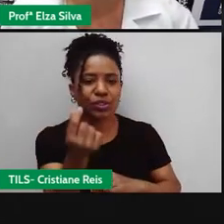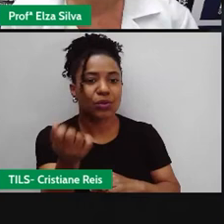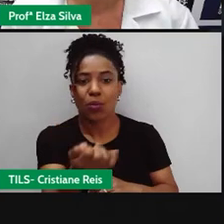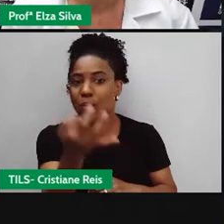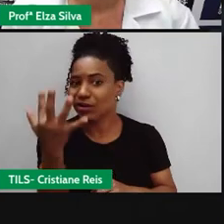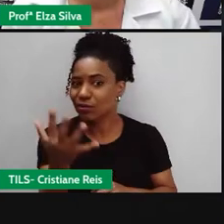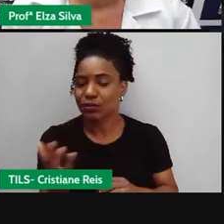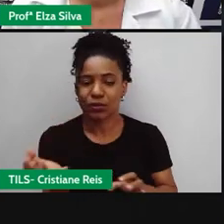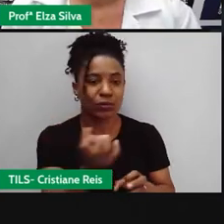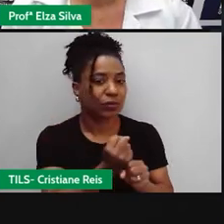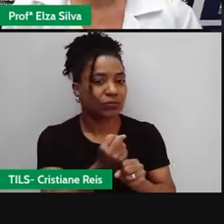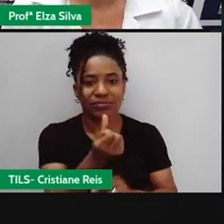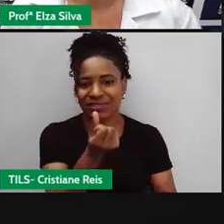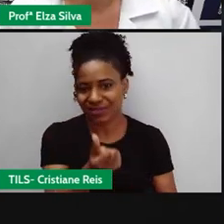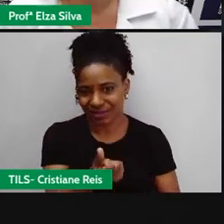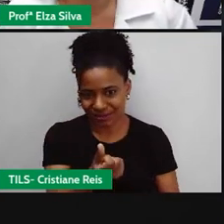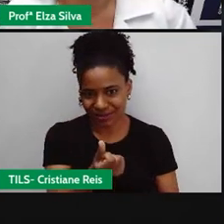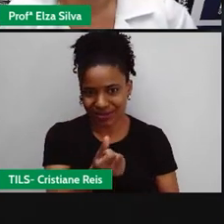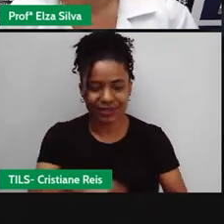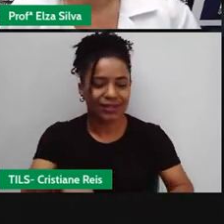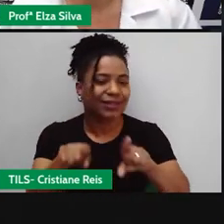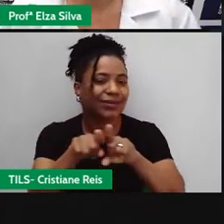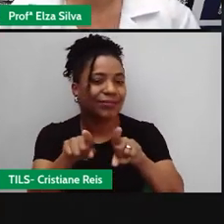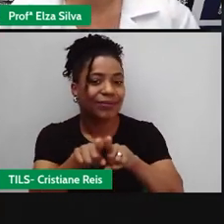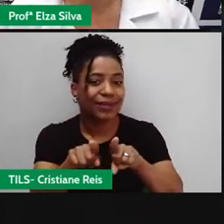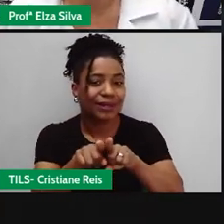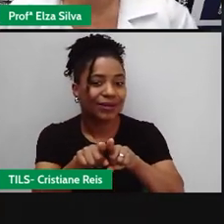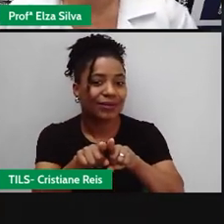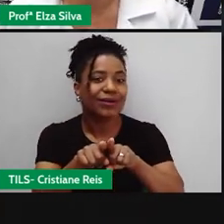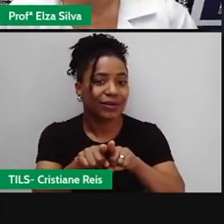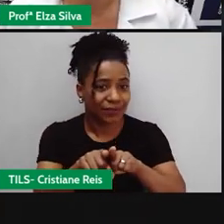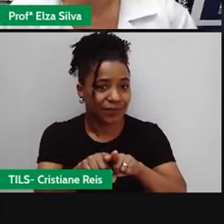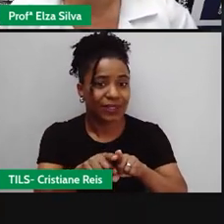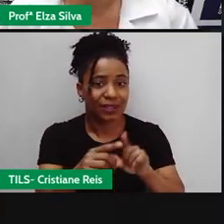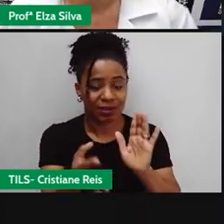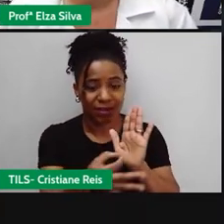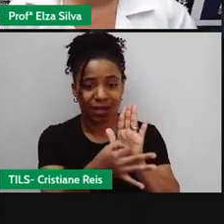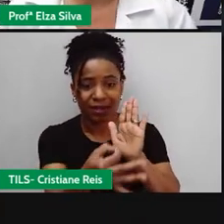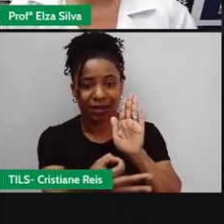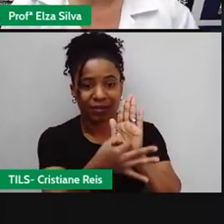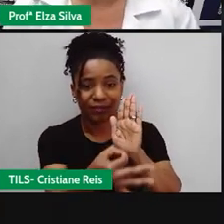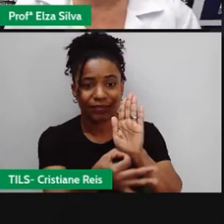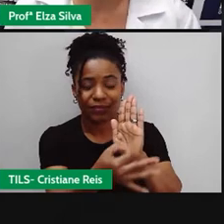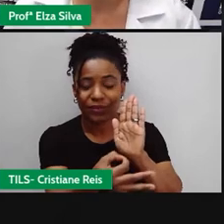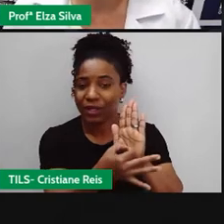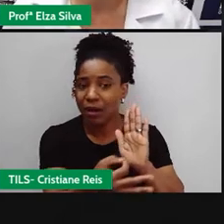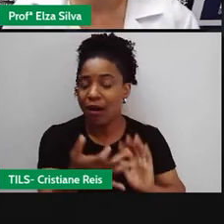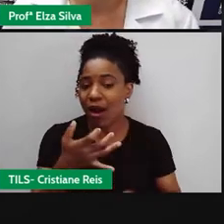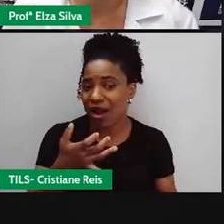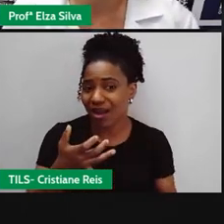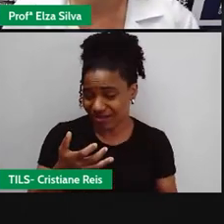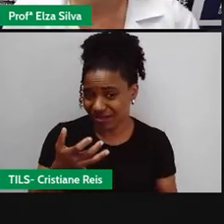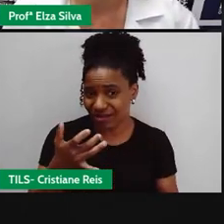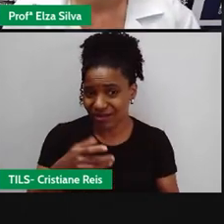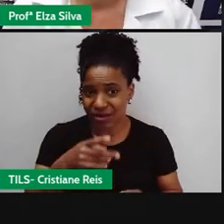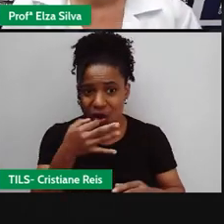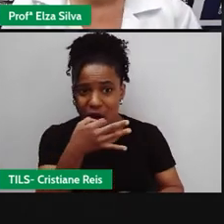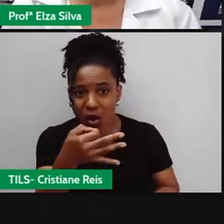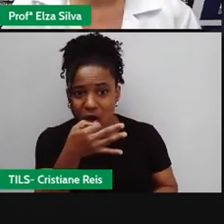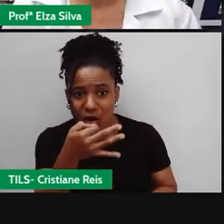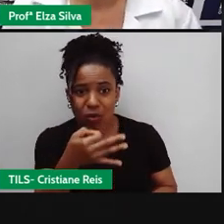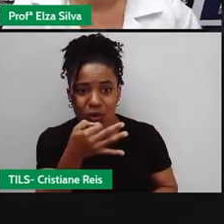verdade Vai encontrar também The Critical Statisticas As estatísticas As Críticas